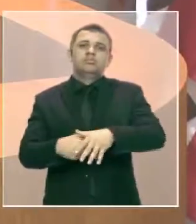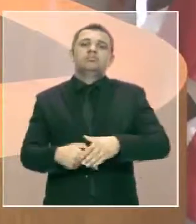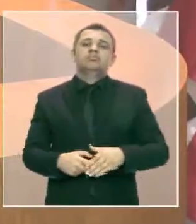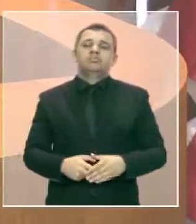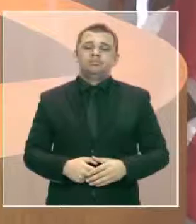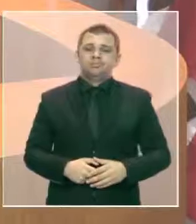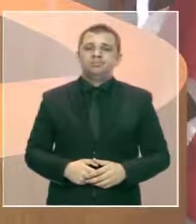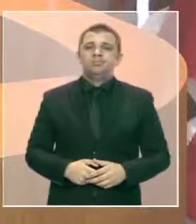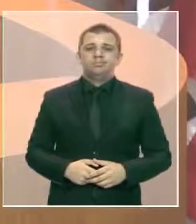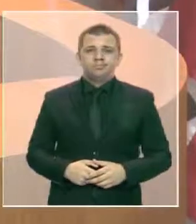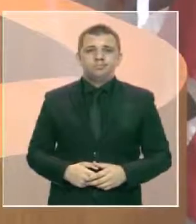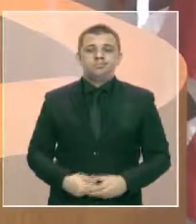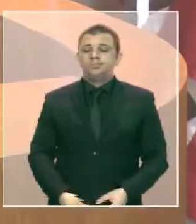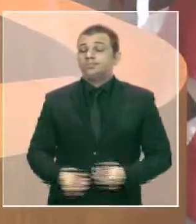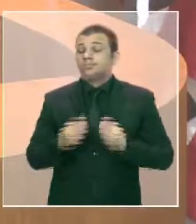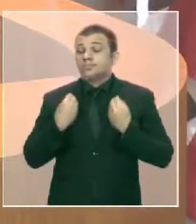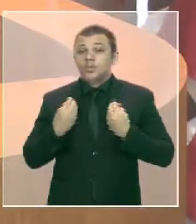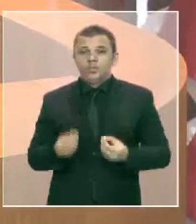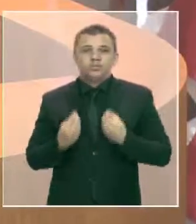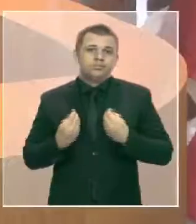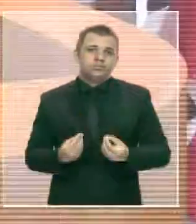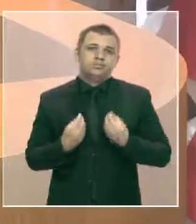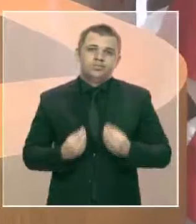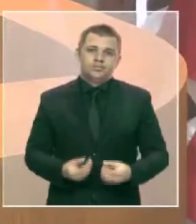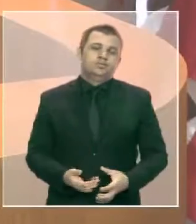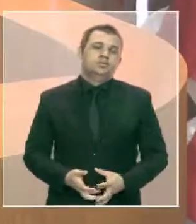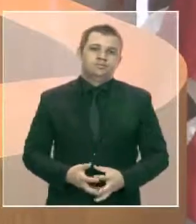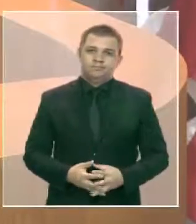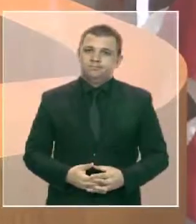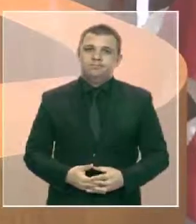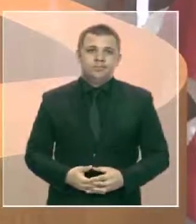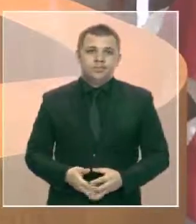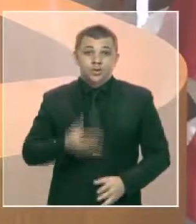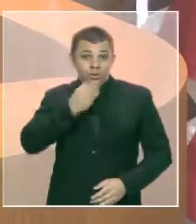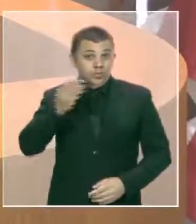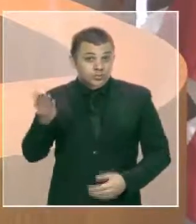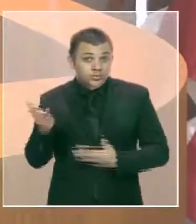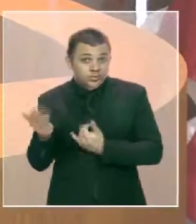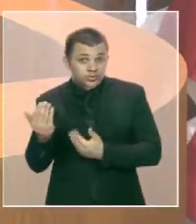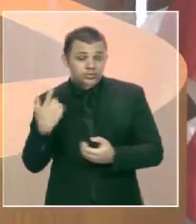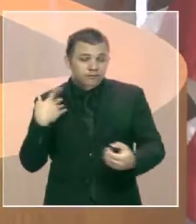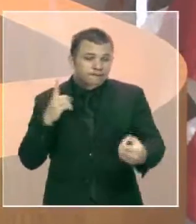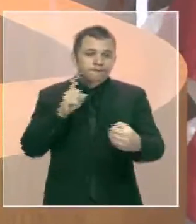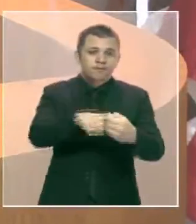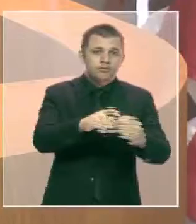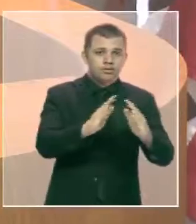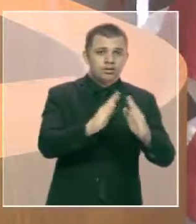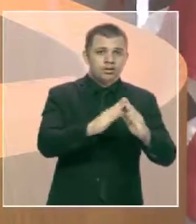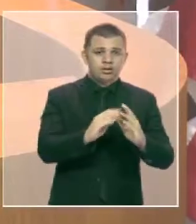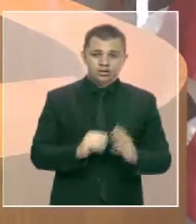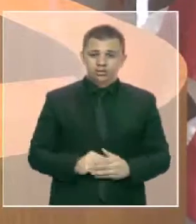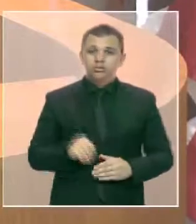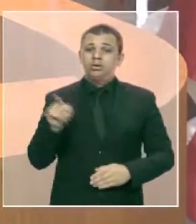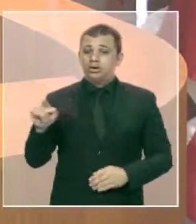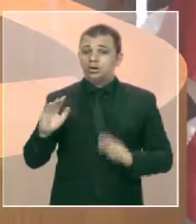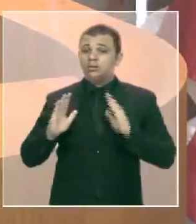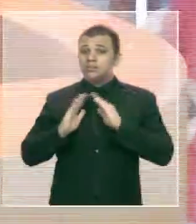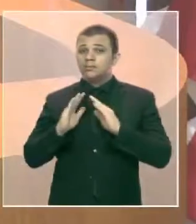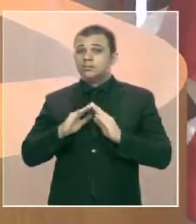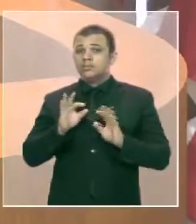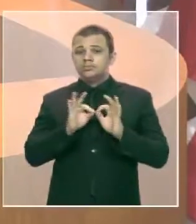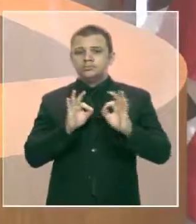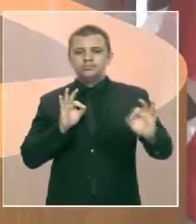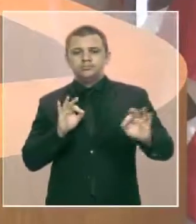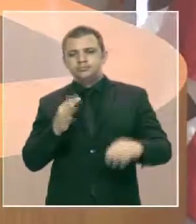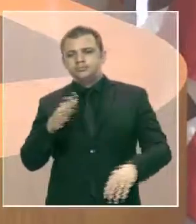É um absurdo, senhoras e senhores. O jovem estava voltando para casa, mora aproximadamente 100 metros